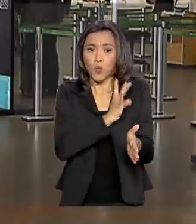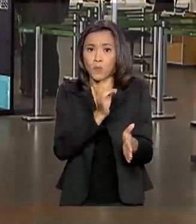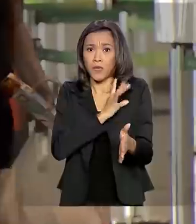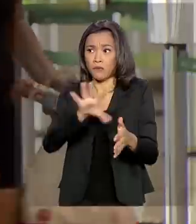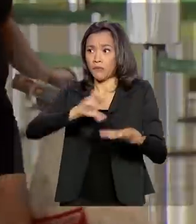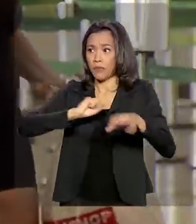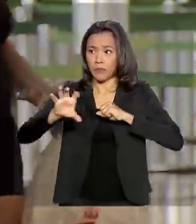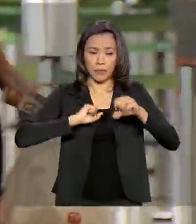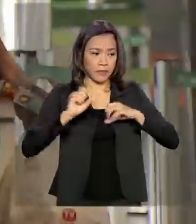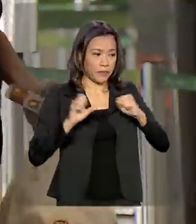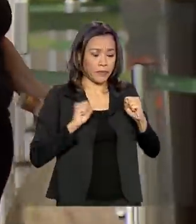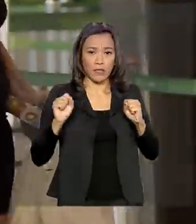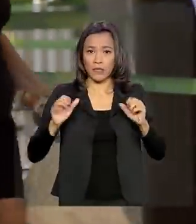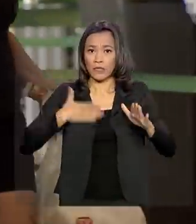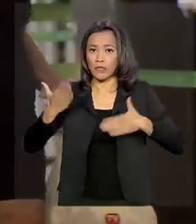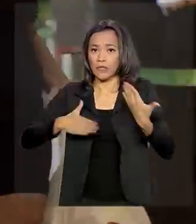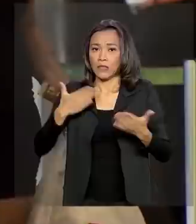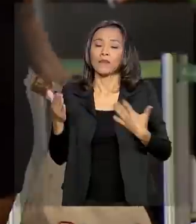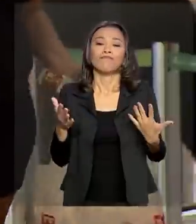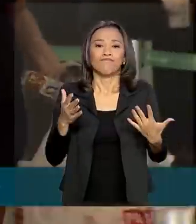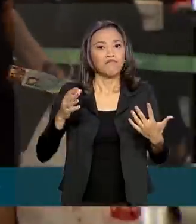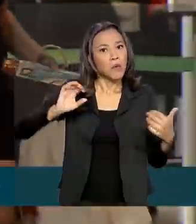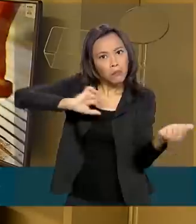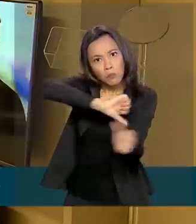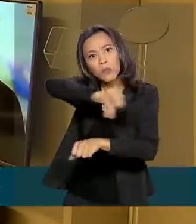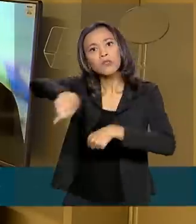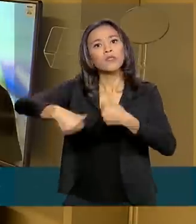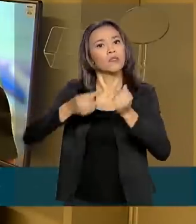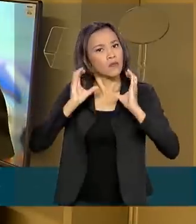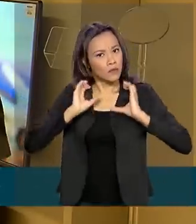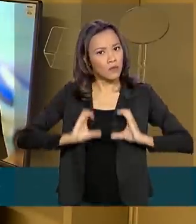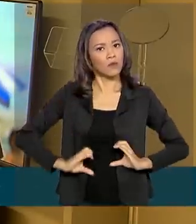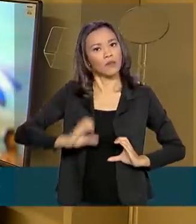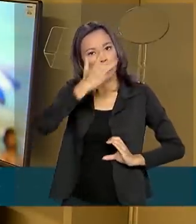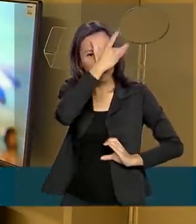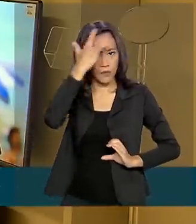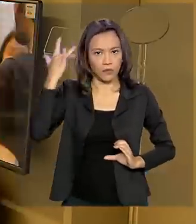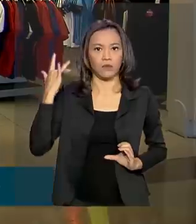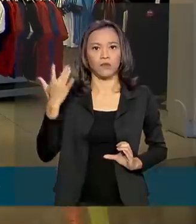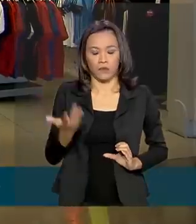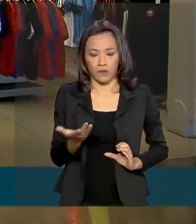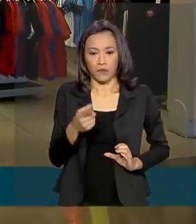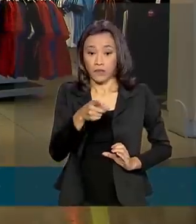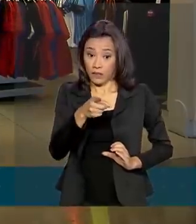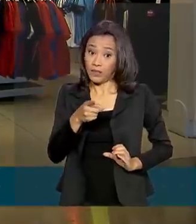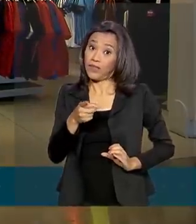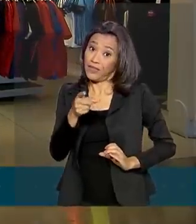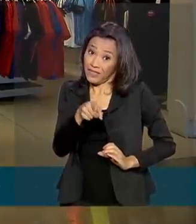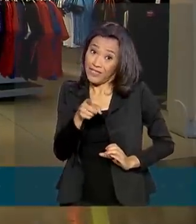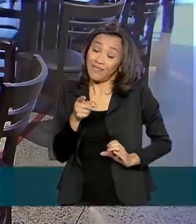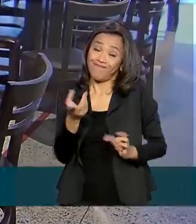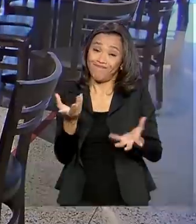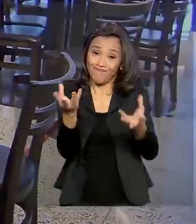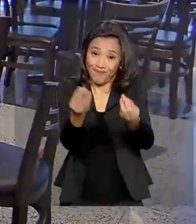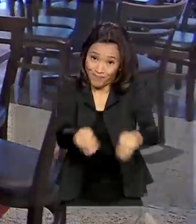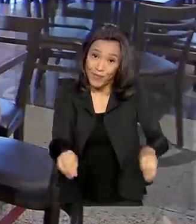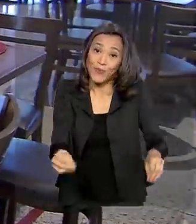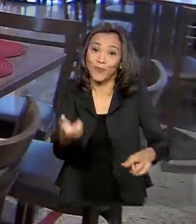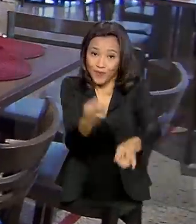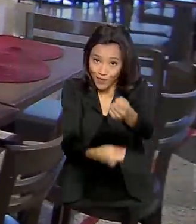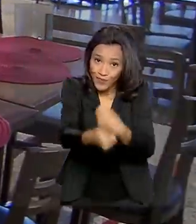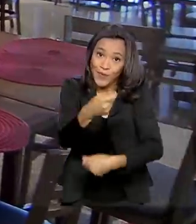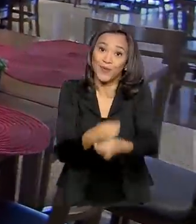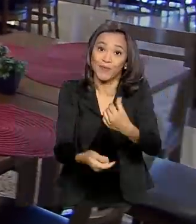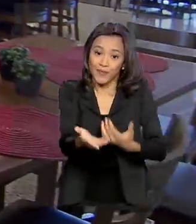coronavírus está mudando o comportamento das pessoas e, com isso, afetando de forma direta a economia. Este